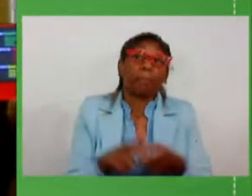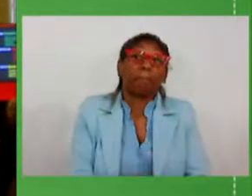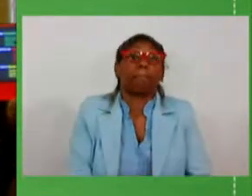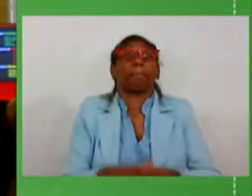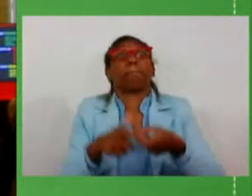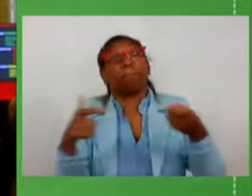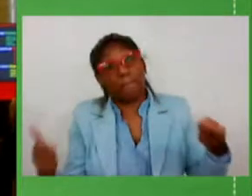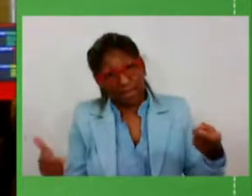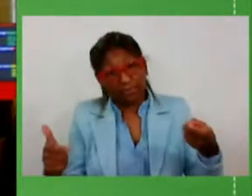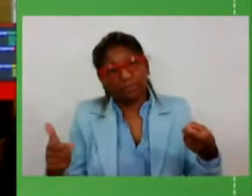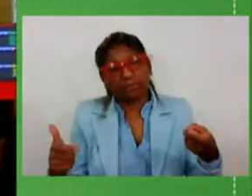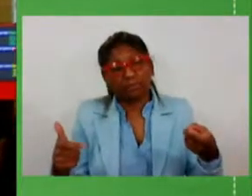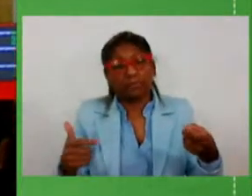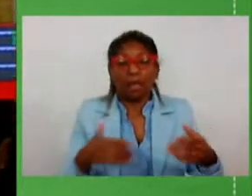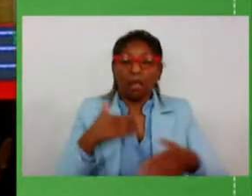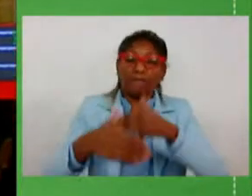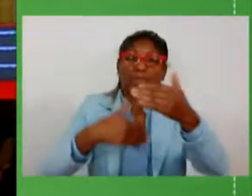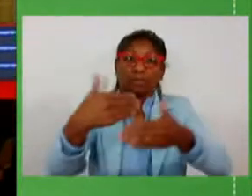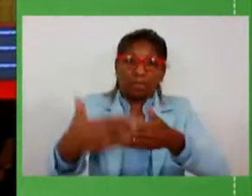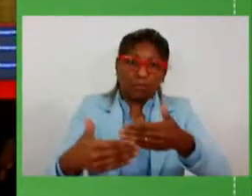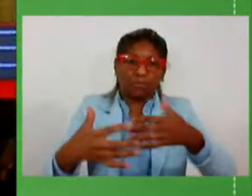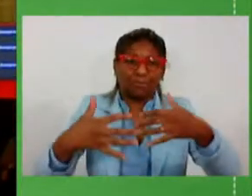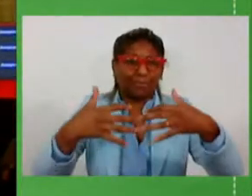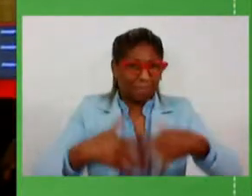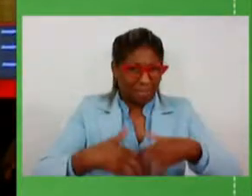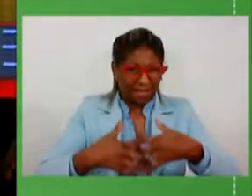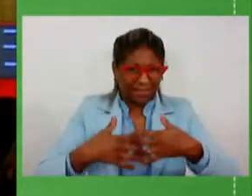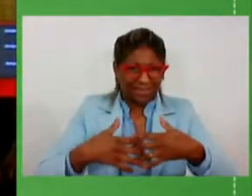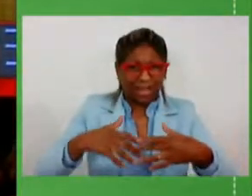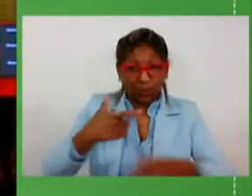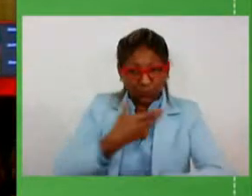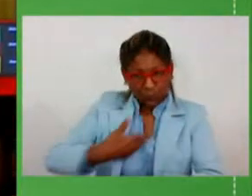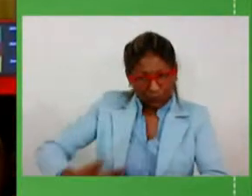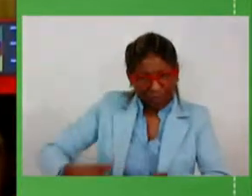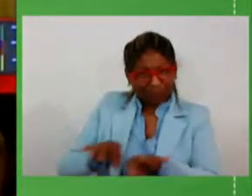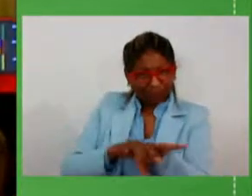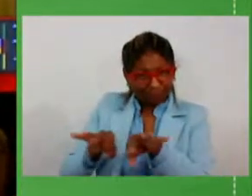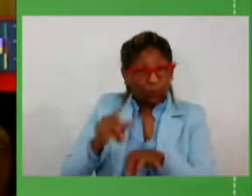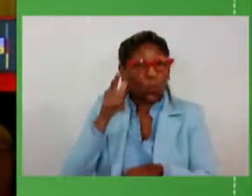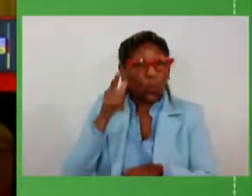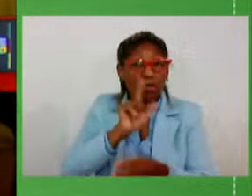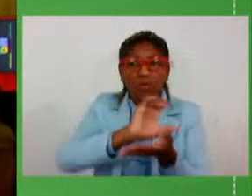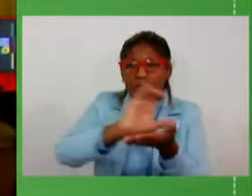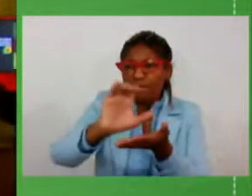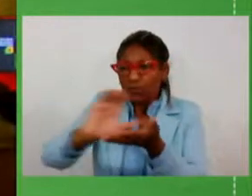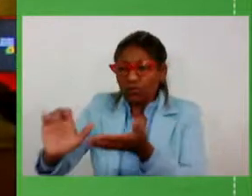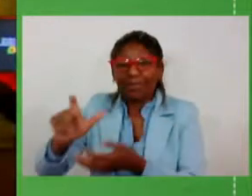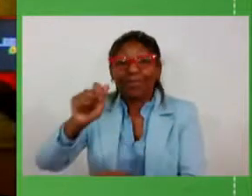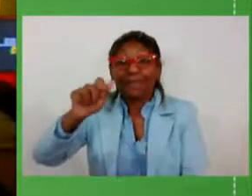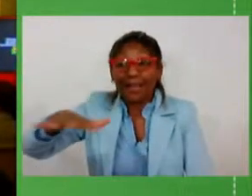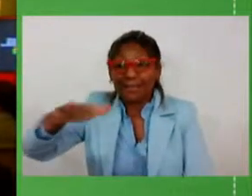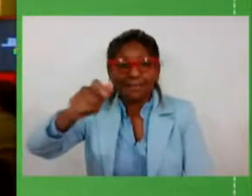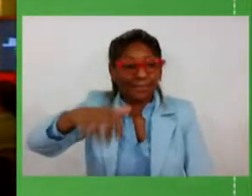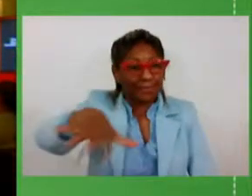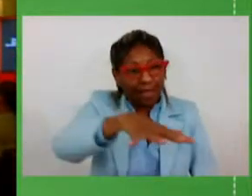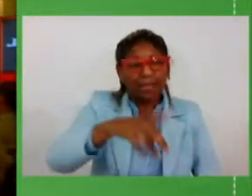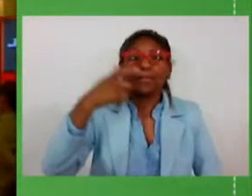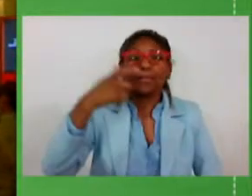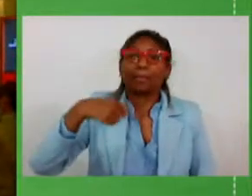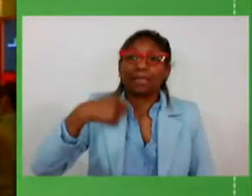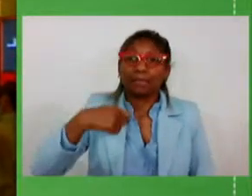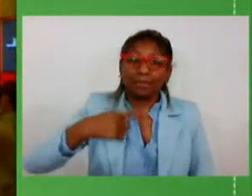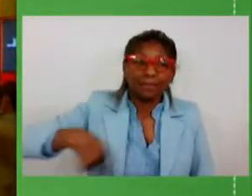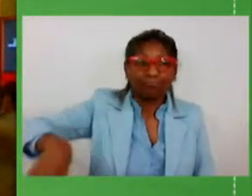na reestruturação da máquina mais a gente consegue avançar em investimentos nas áreas mais prioritárias para a população